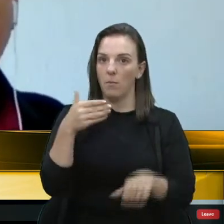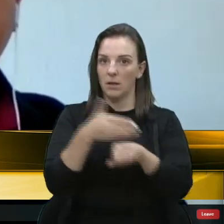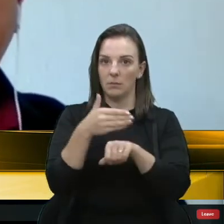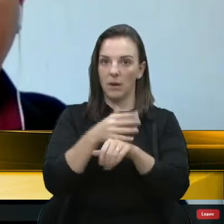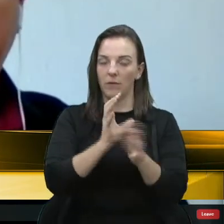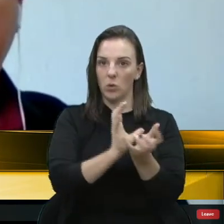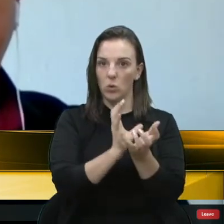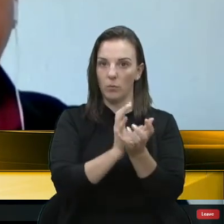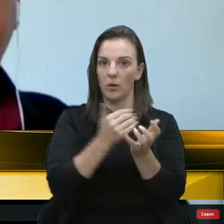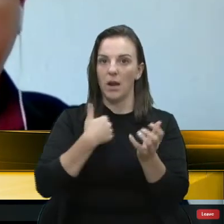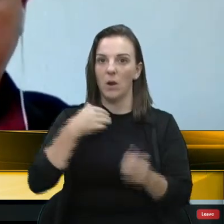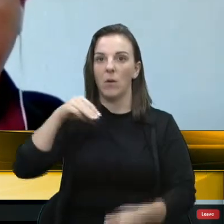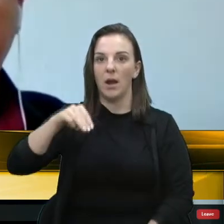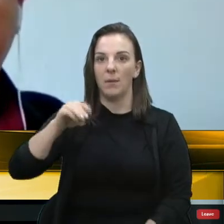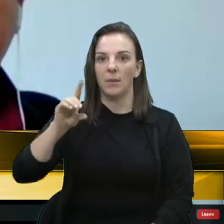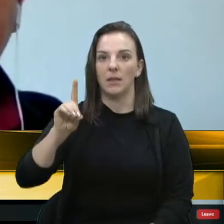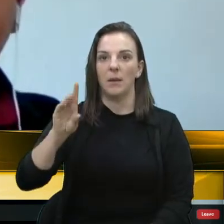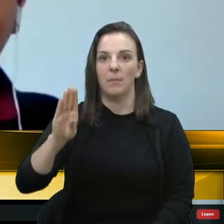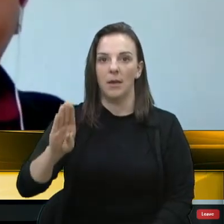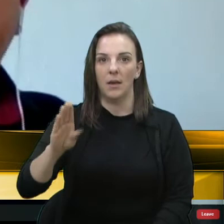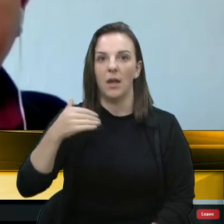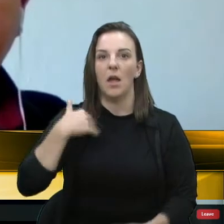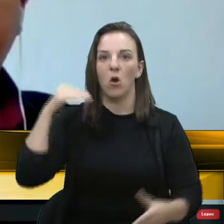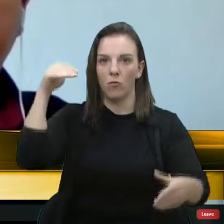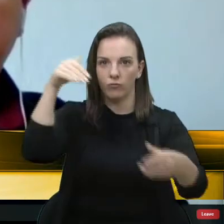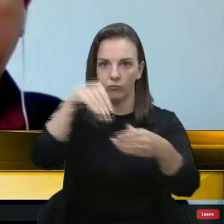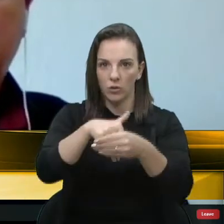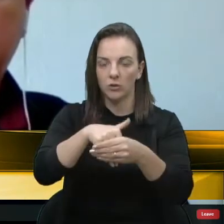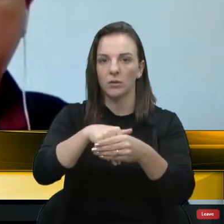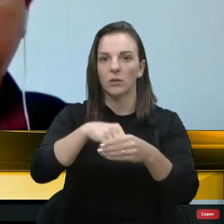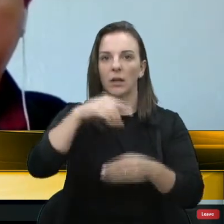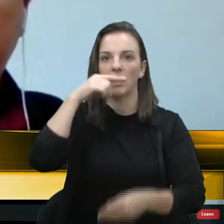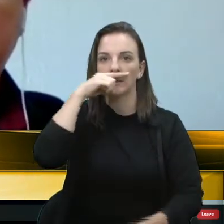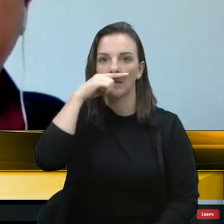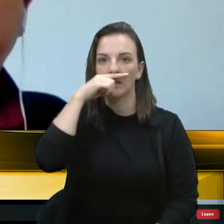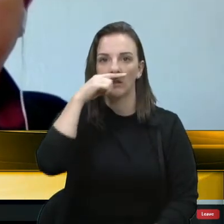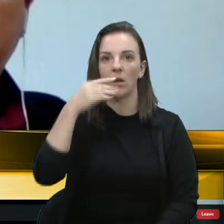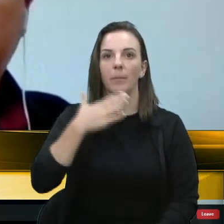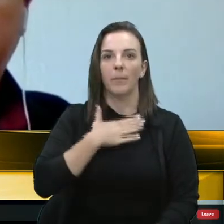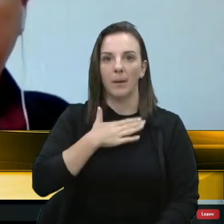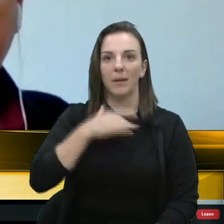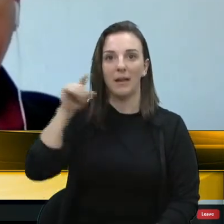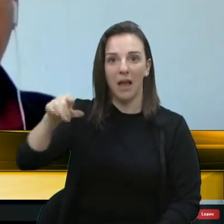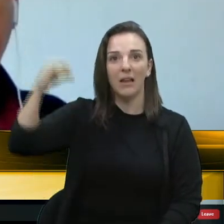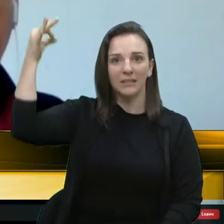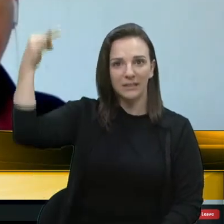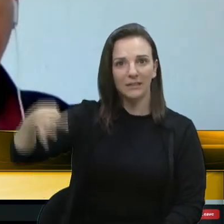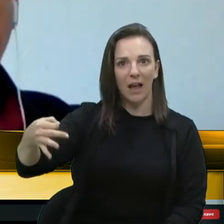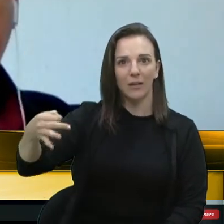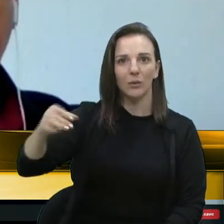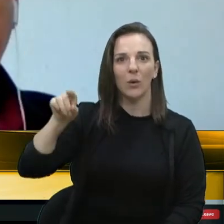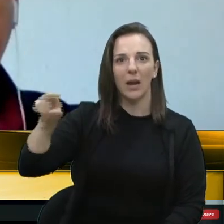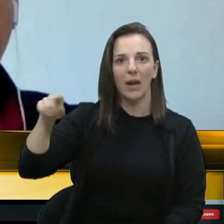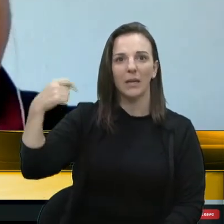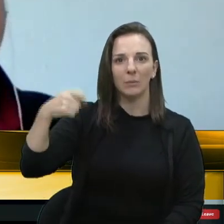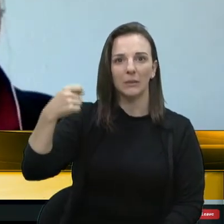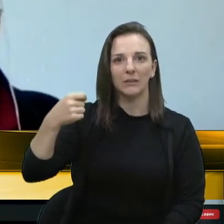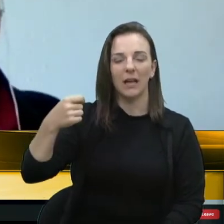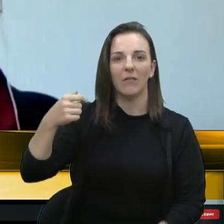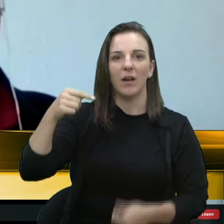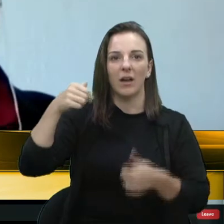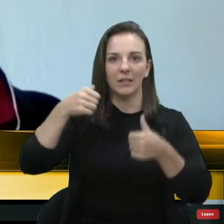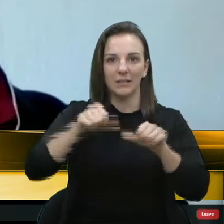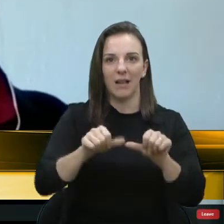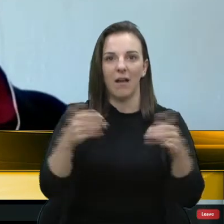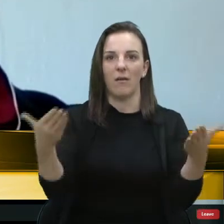orgulho, não me arrependo, votei no gringo e o gringo, para mim, estava certo, sim, e era a pessoa que tinha o Estado, então